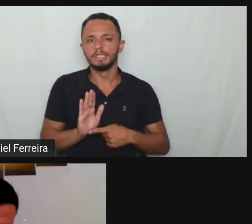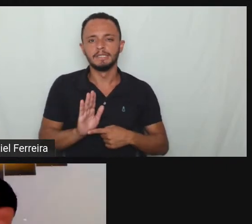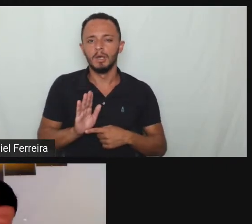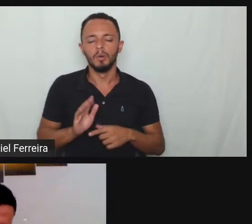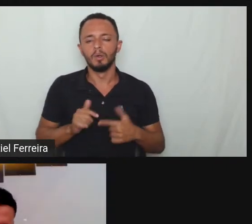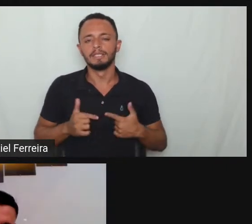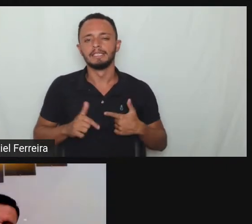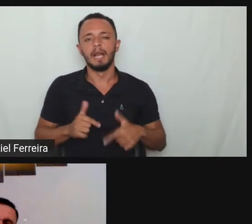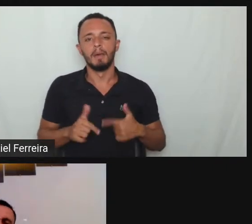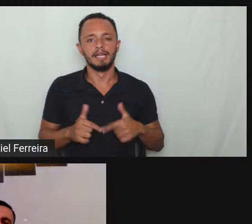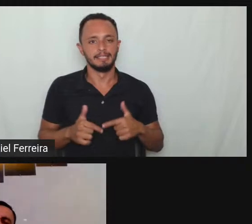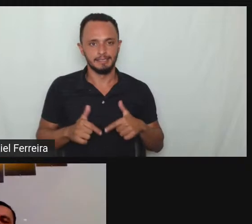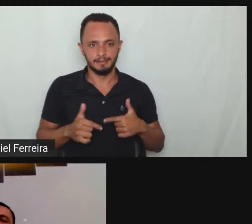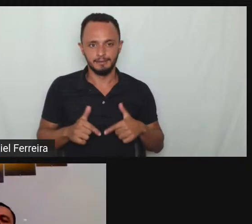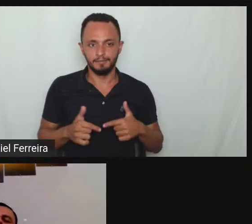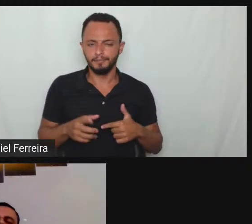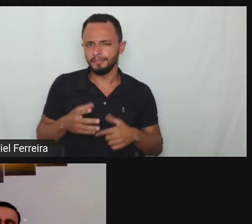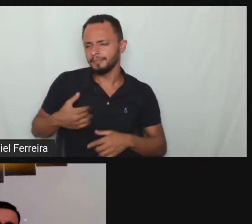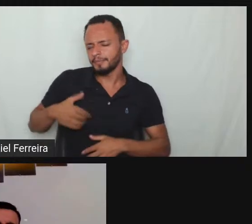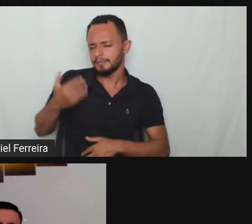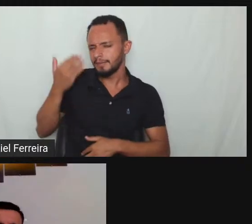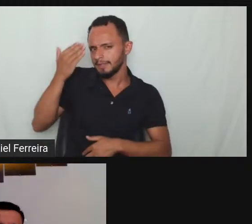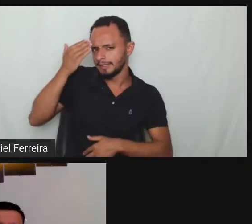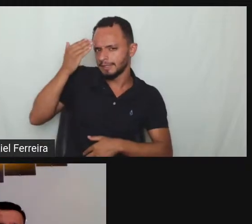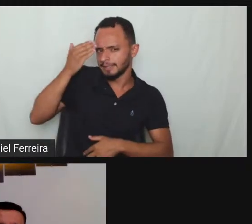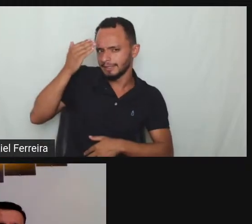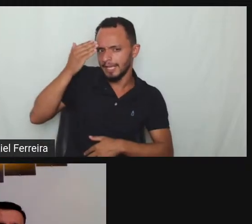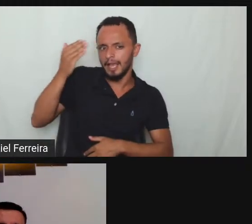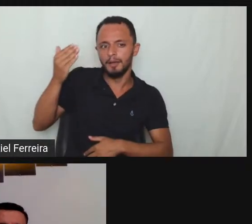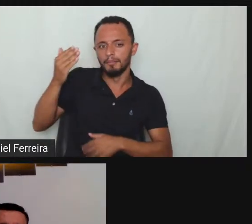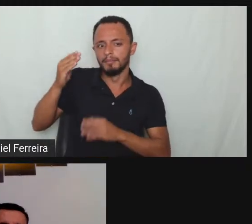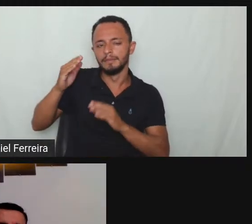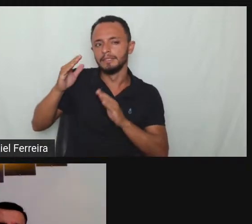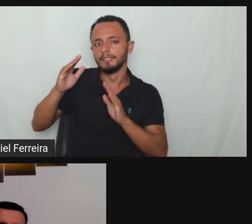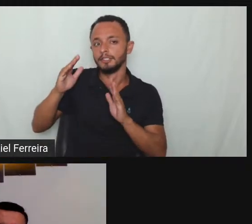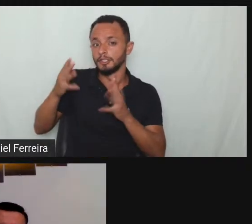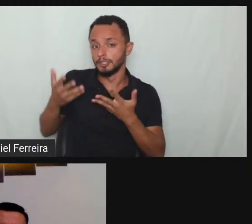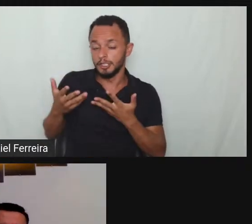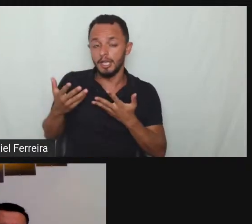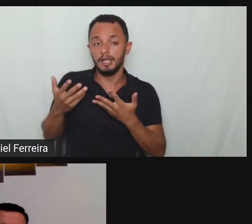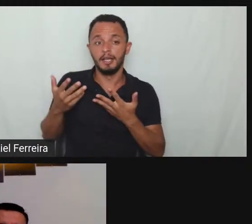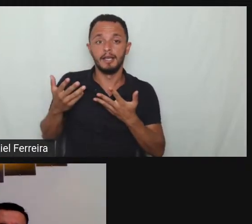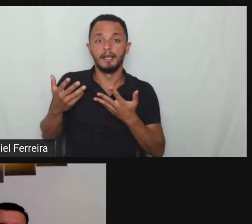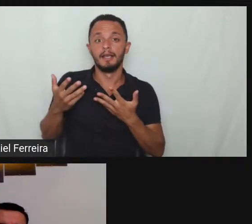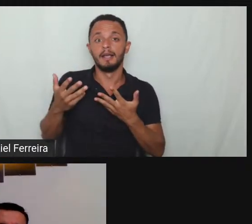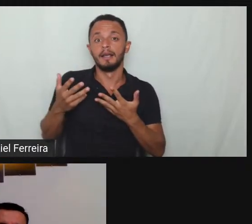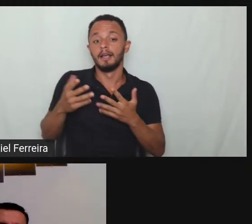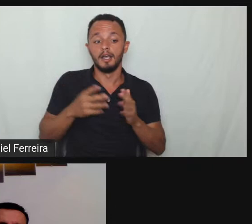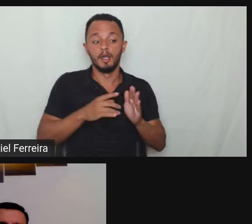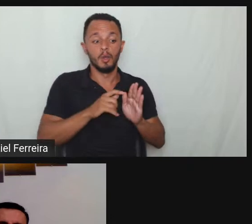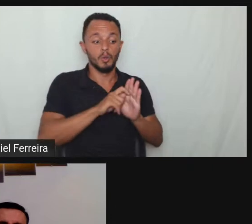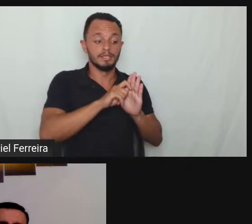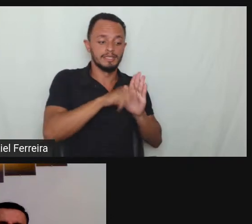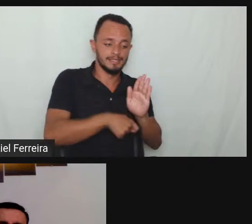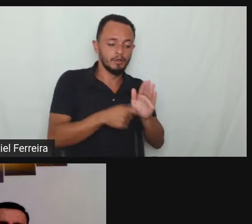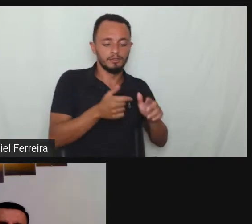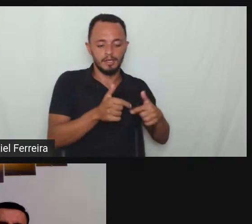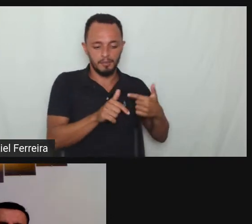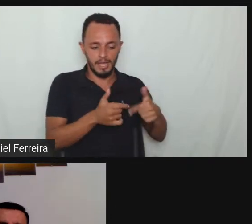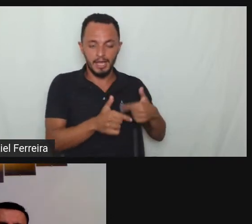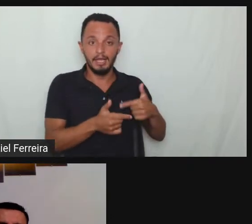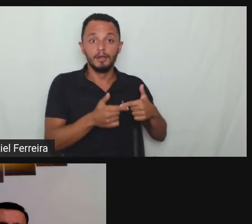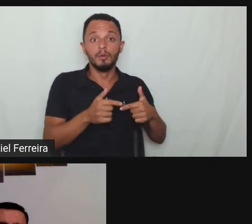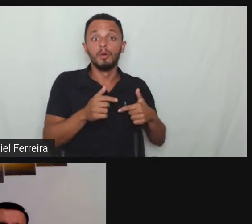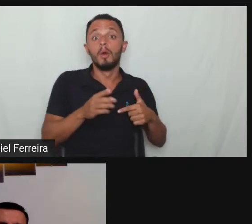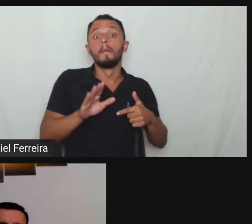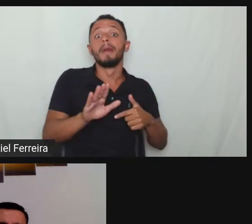já sabe que as empresas têm mais funcionários são obrigados a fazer essa contratação mas a empresa que não cumpre a